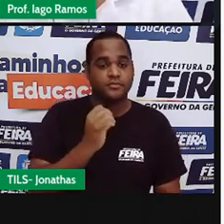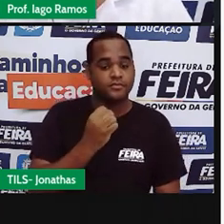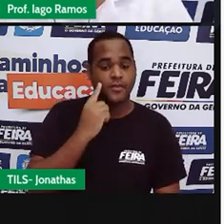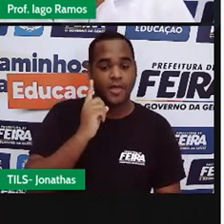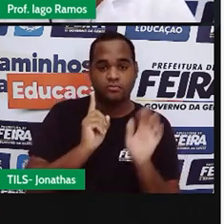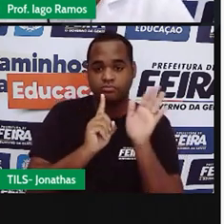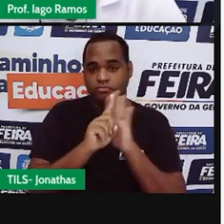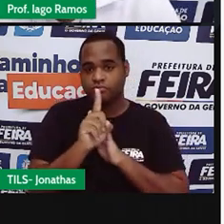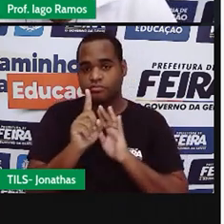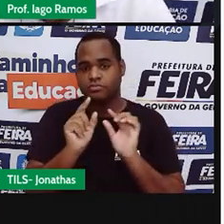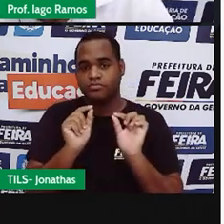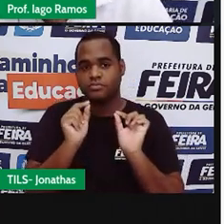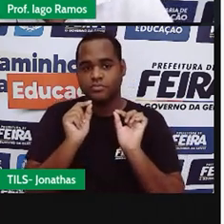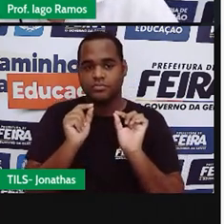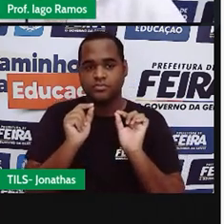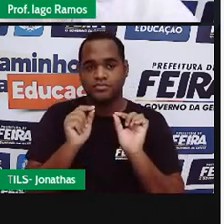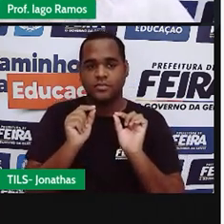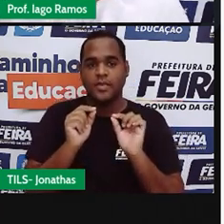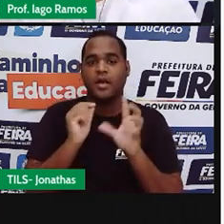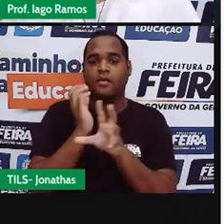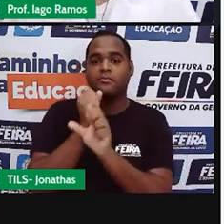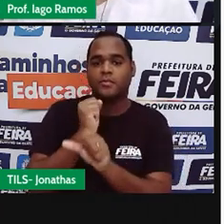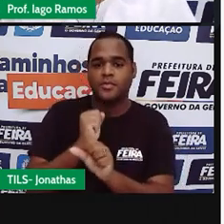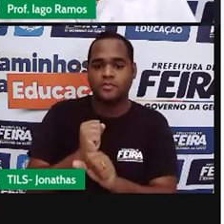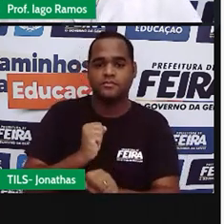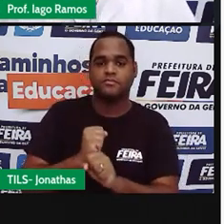Pergunta, quanto é que dá essa soma?